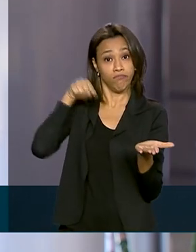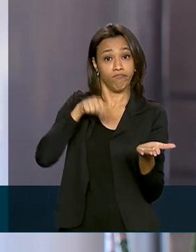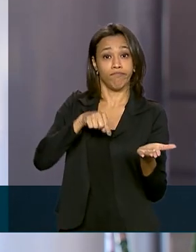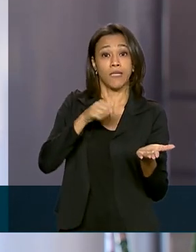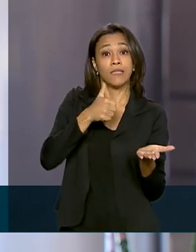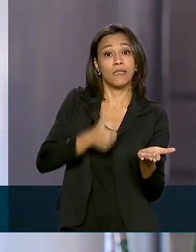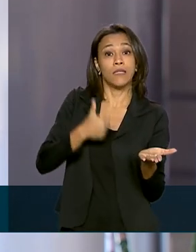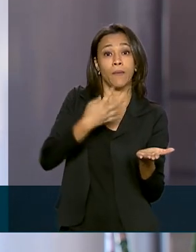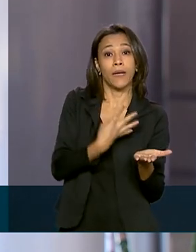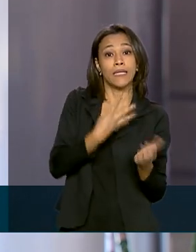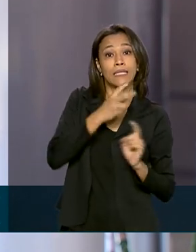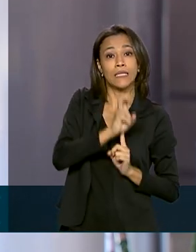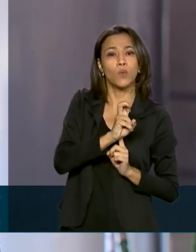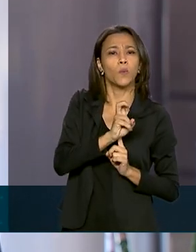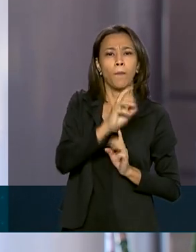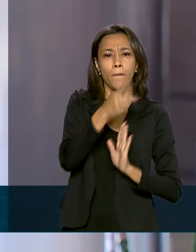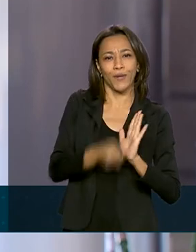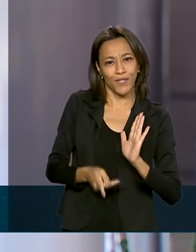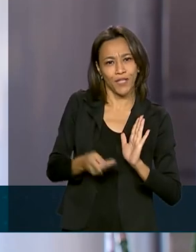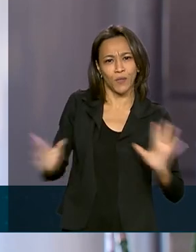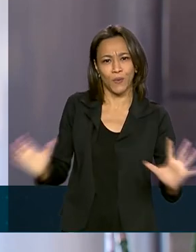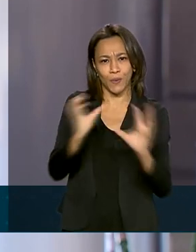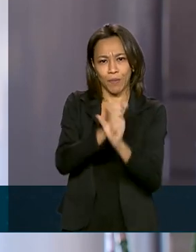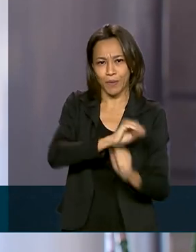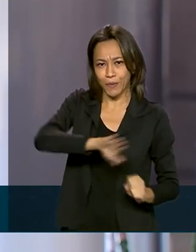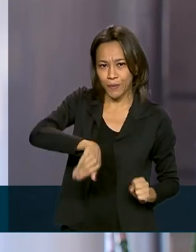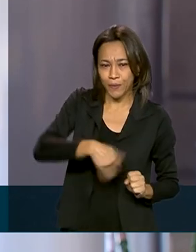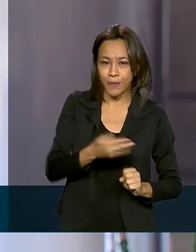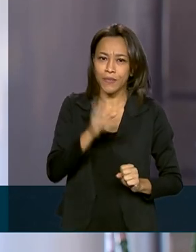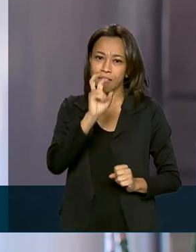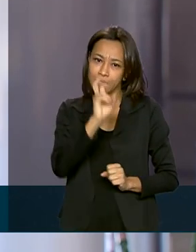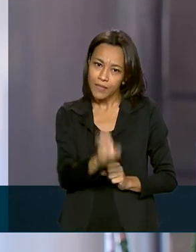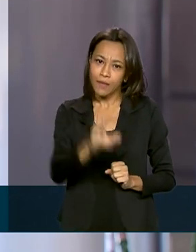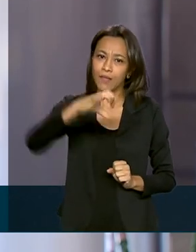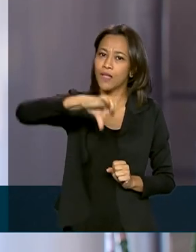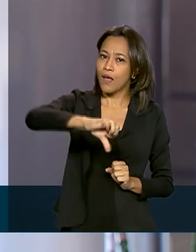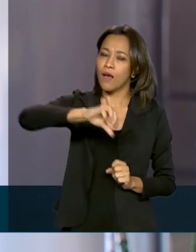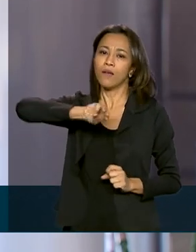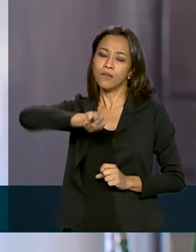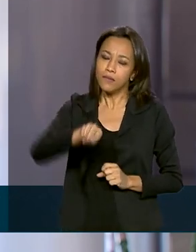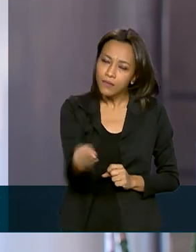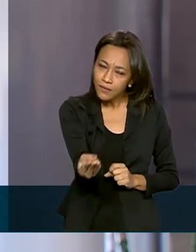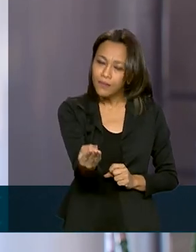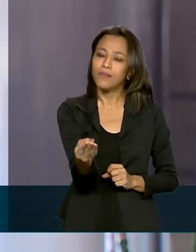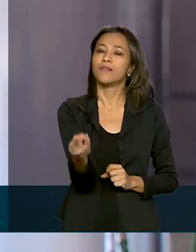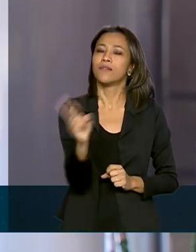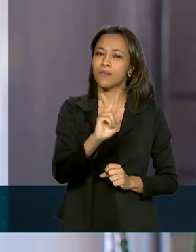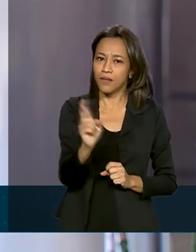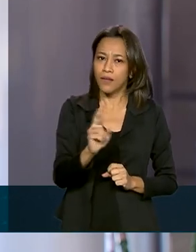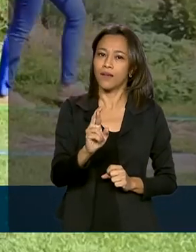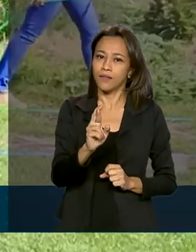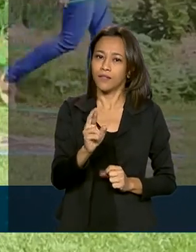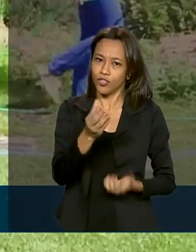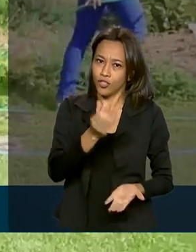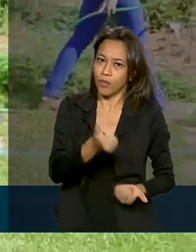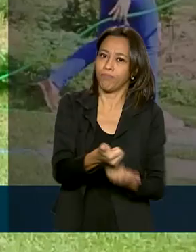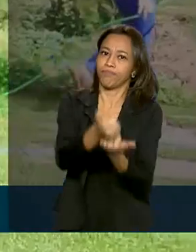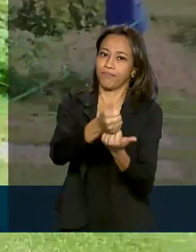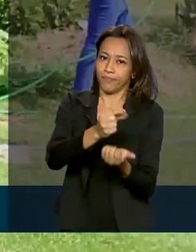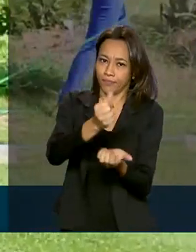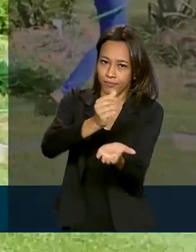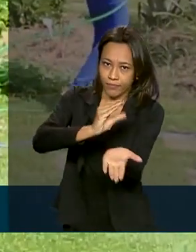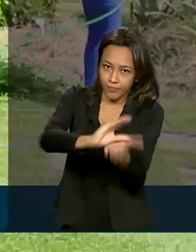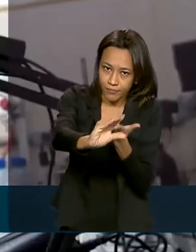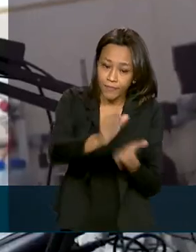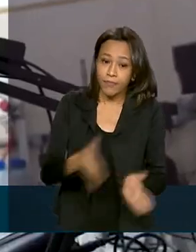145 projetos, somando 59 milhões de reais em investimentos. Mais de